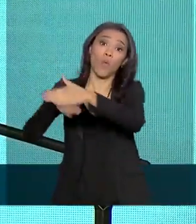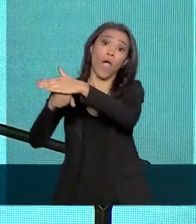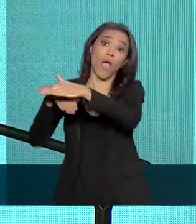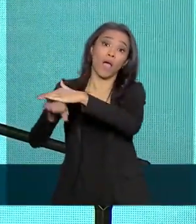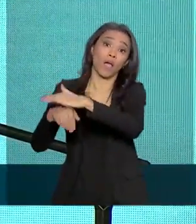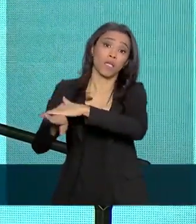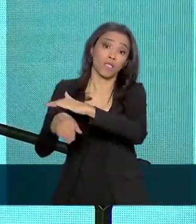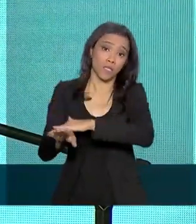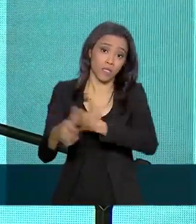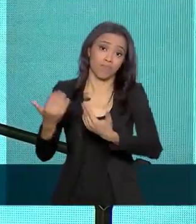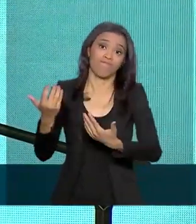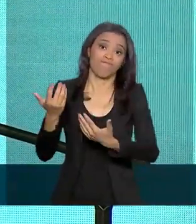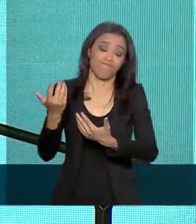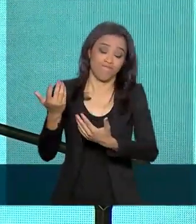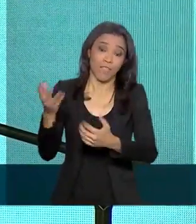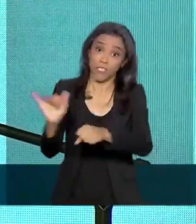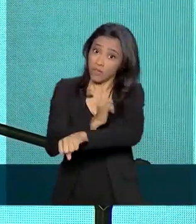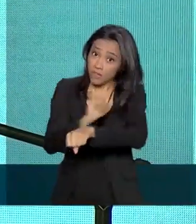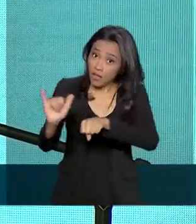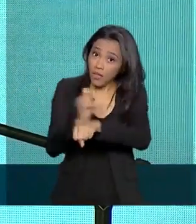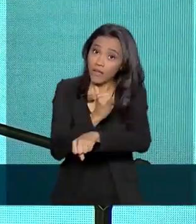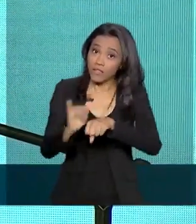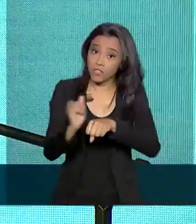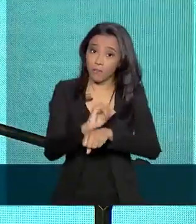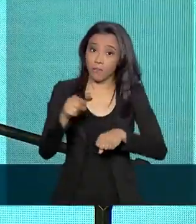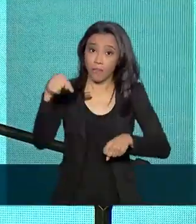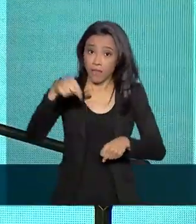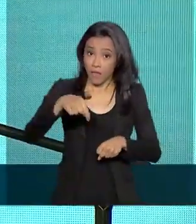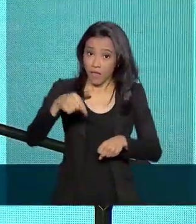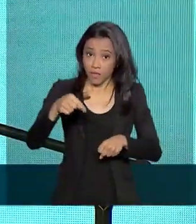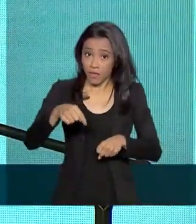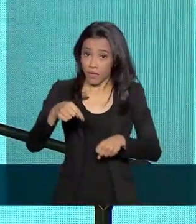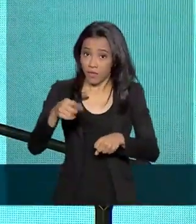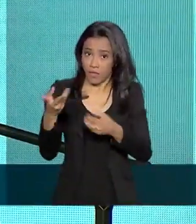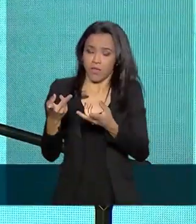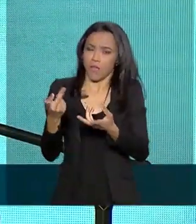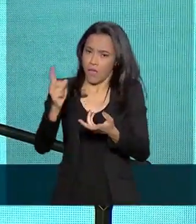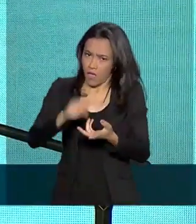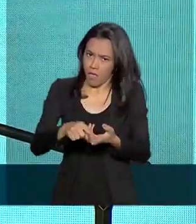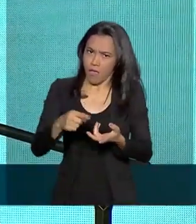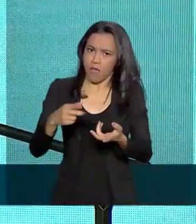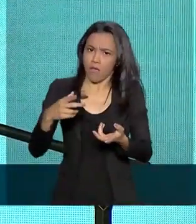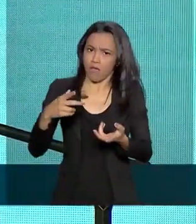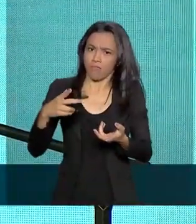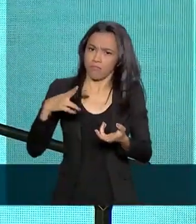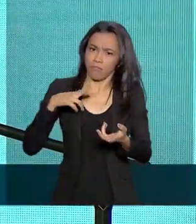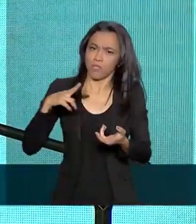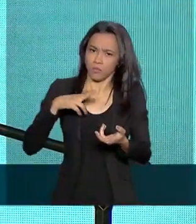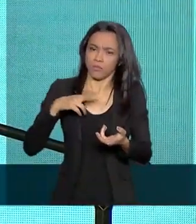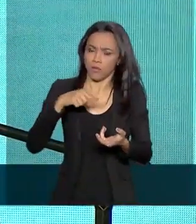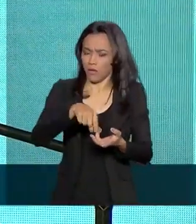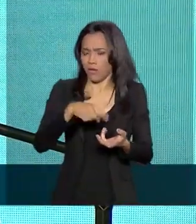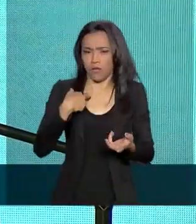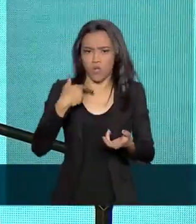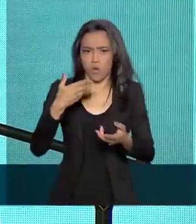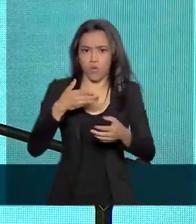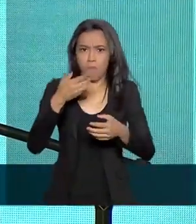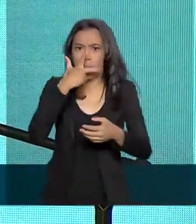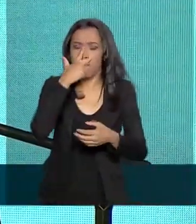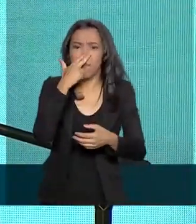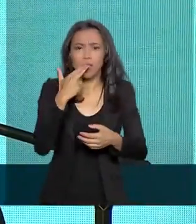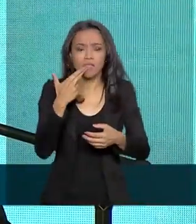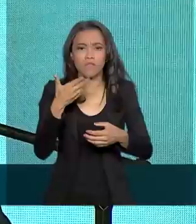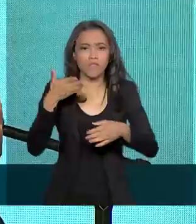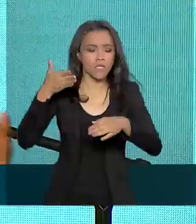estratégica. Entregamos aqui o de Araxá quase que uma caixa preta. Isso é privado, ninguém quer interferir, estive lá. Quase que uma caixa